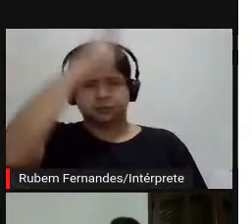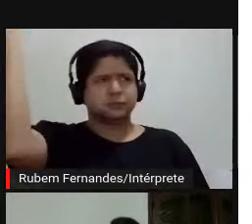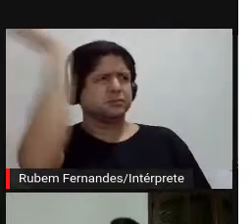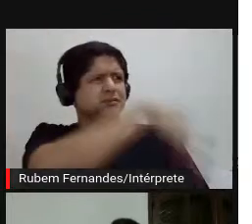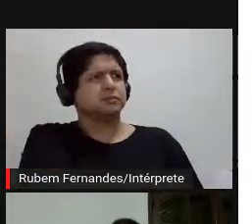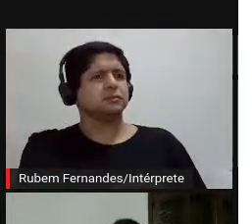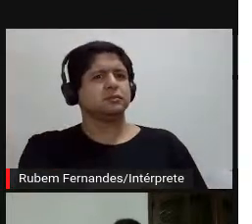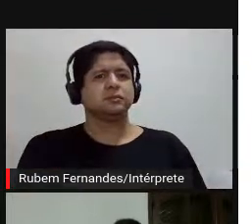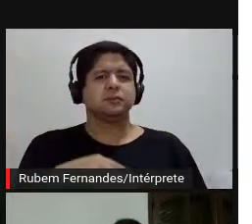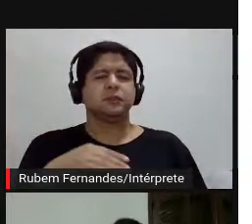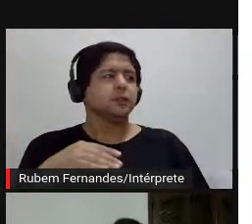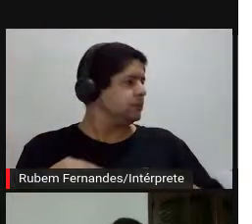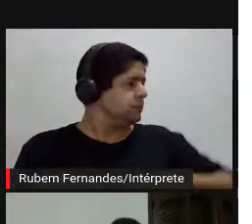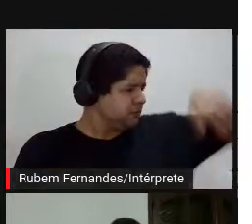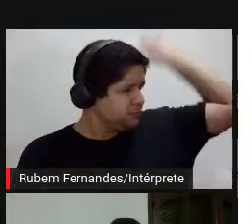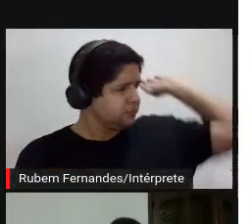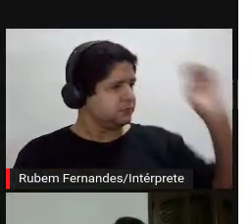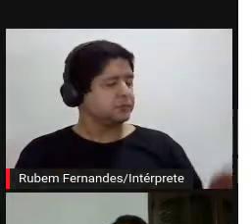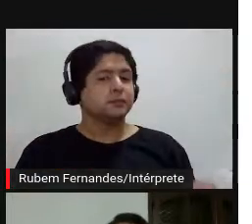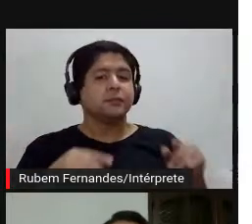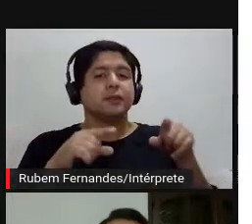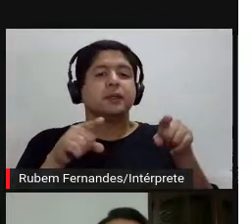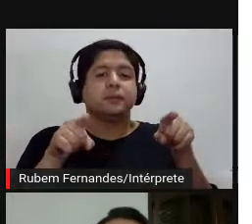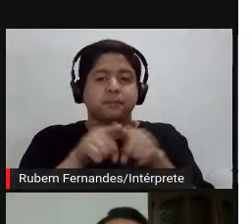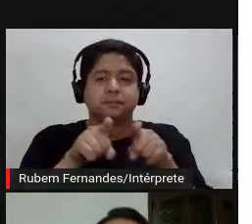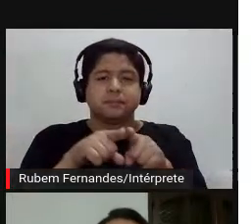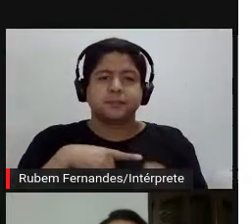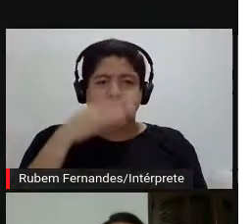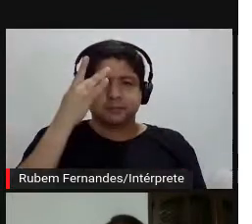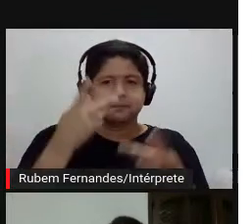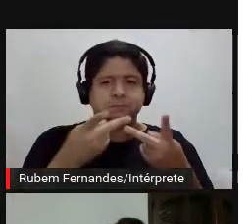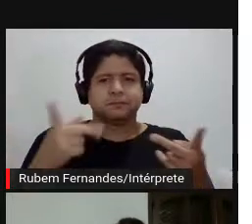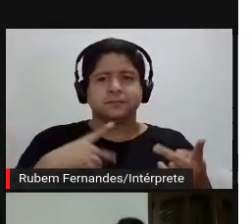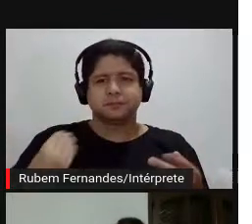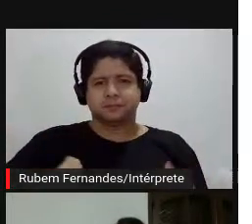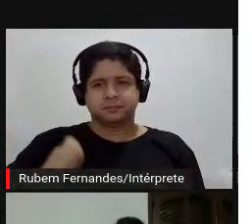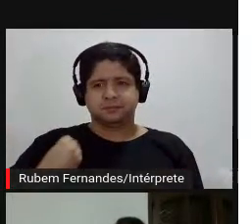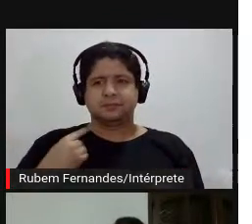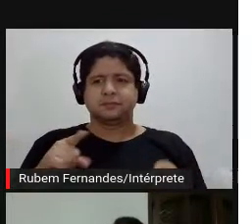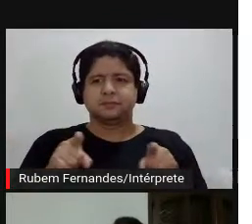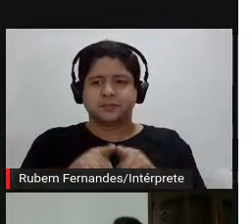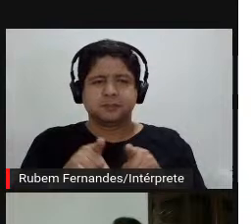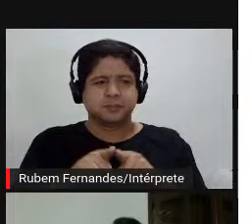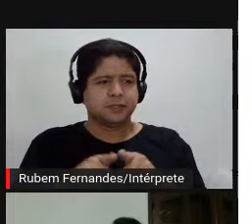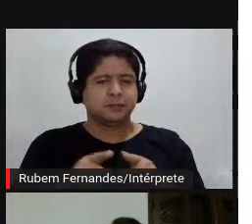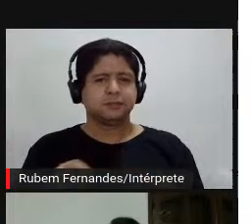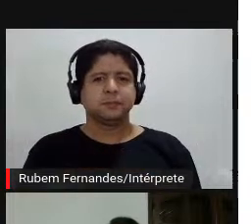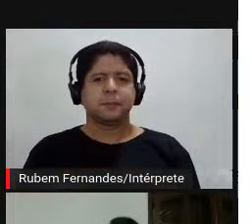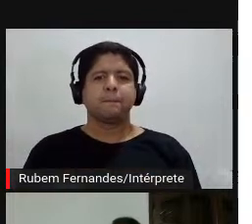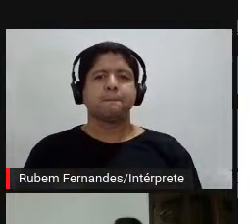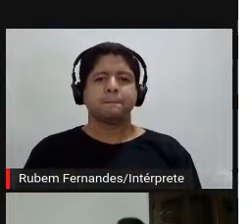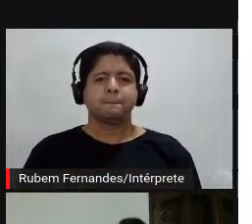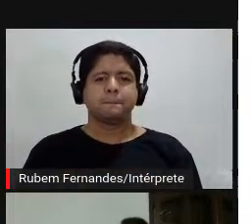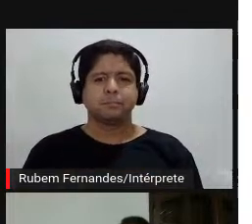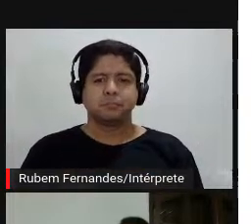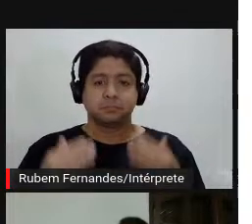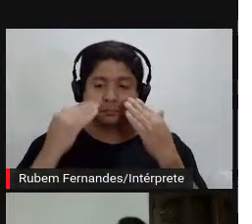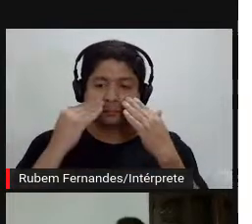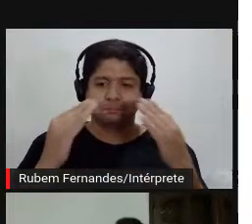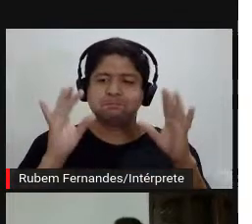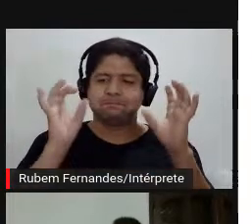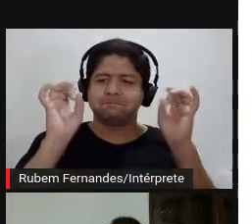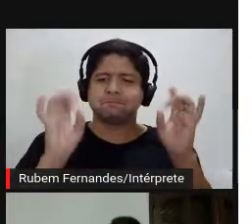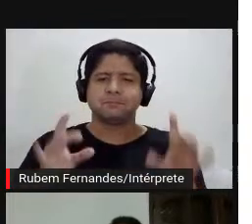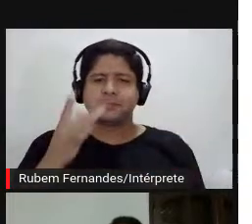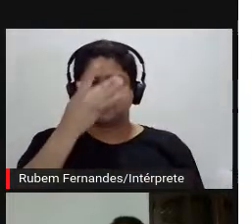sensível, sensorial, como está aqui, né, como organizar exibições contemporâneas que privilegiem obras que